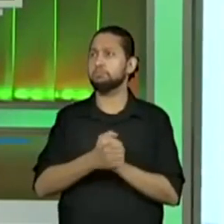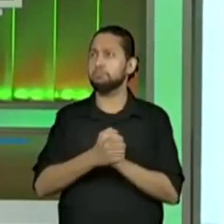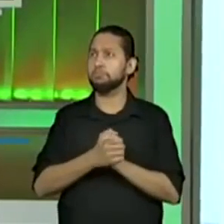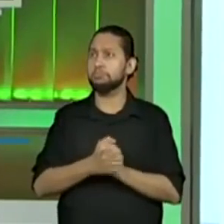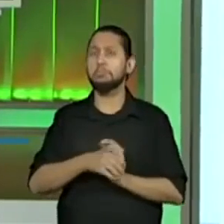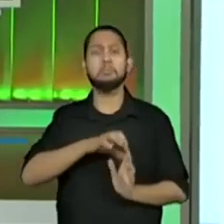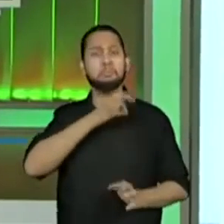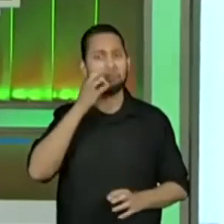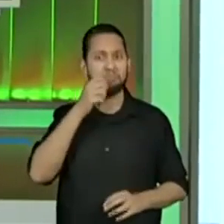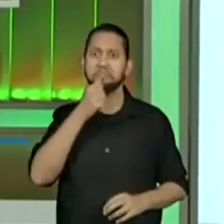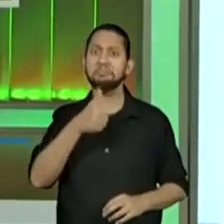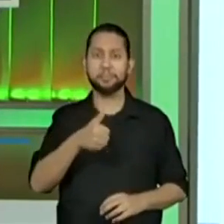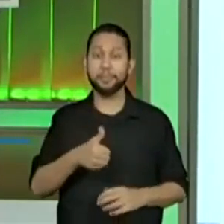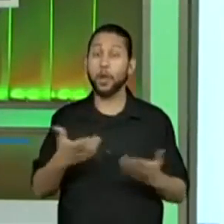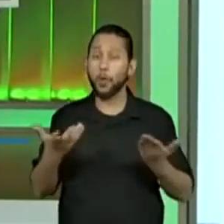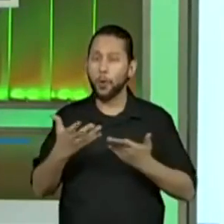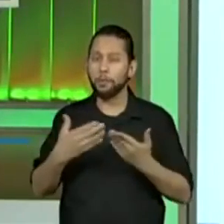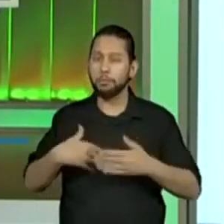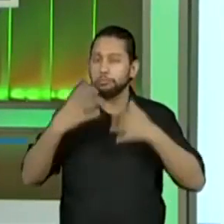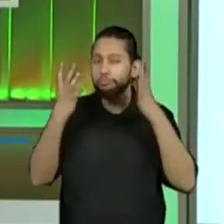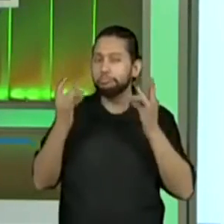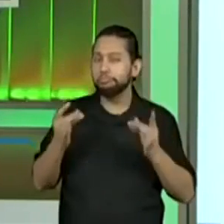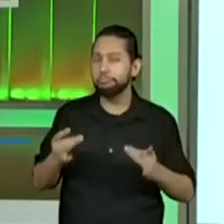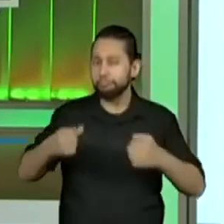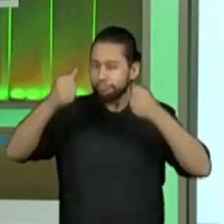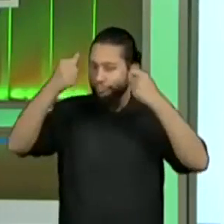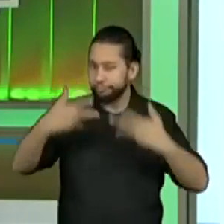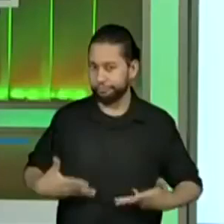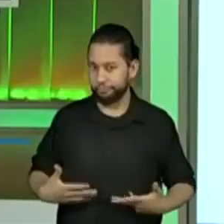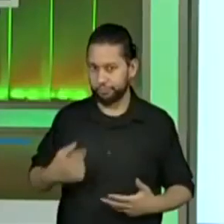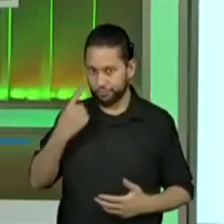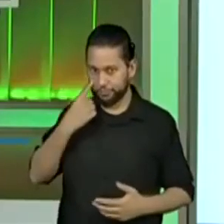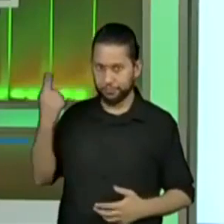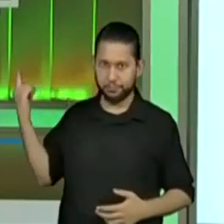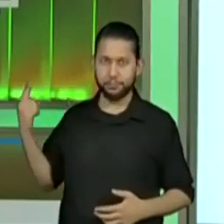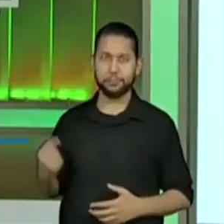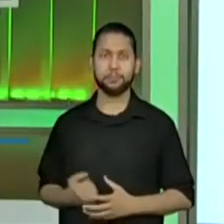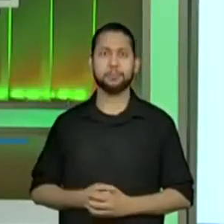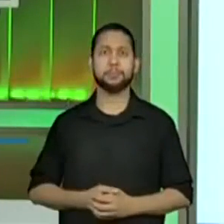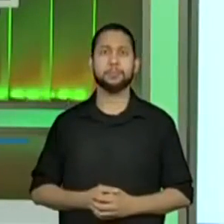Que bom. Vamos descobrir isso juntos então. Vamos pensar nisso juntos.